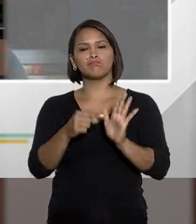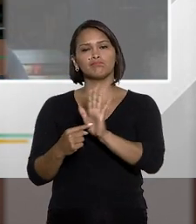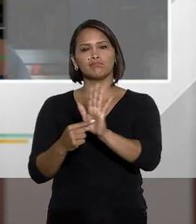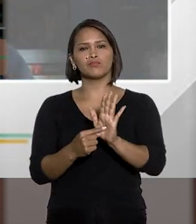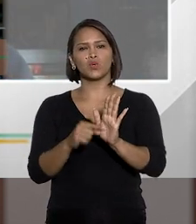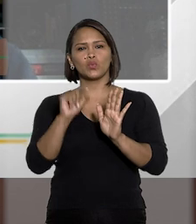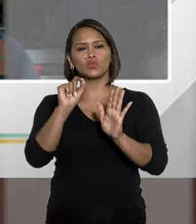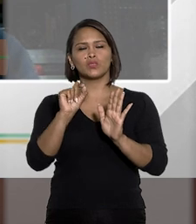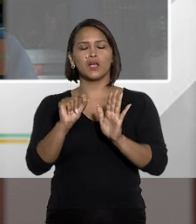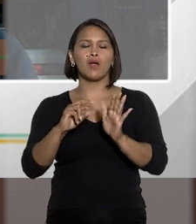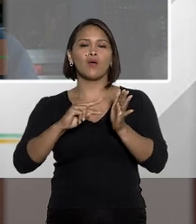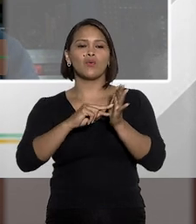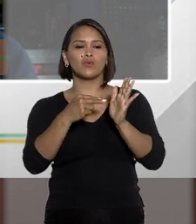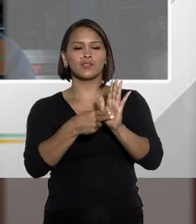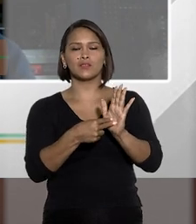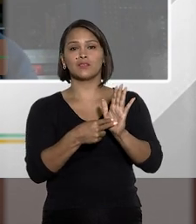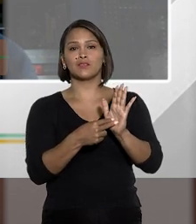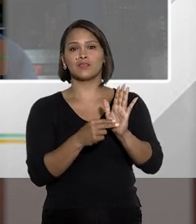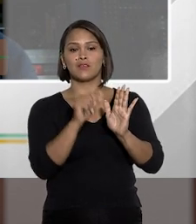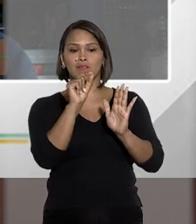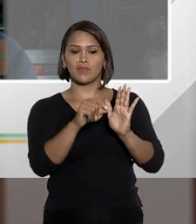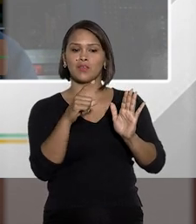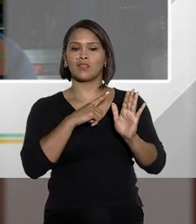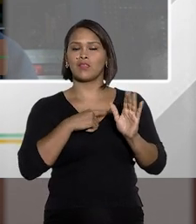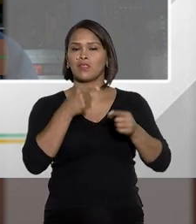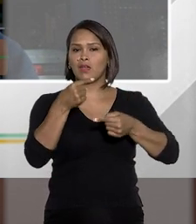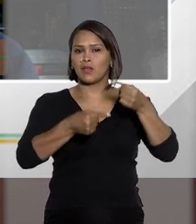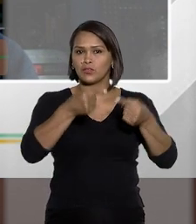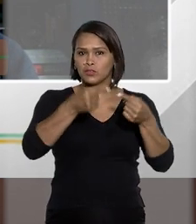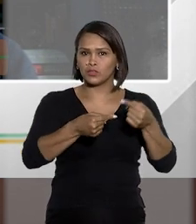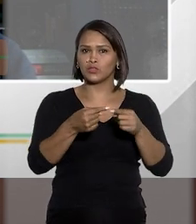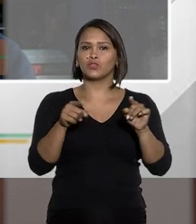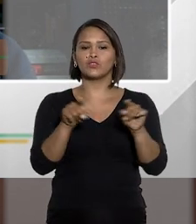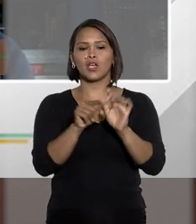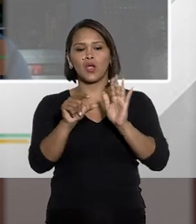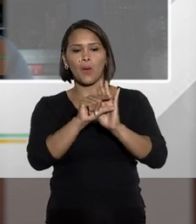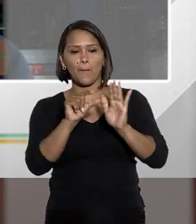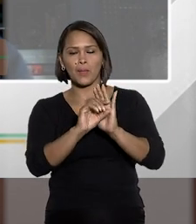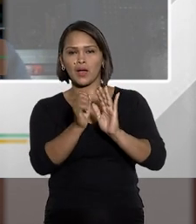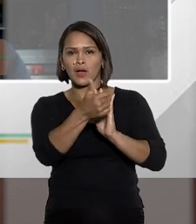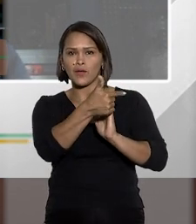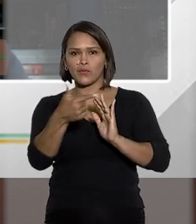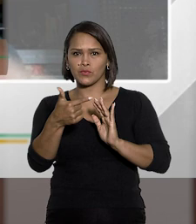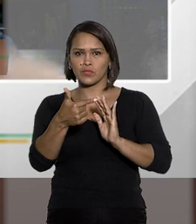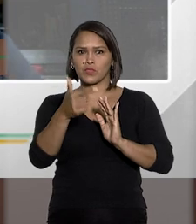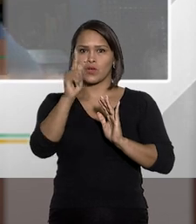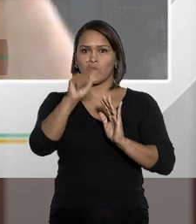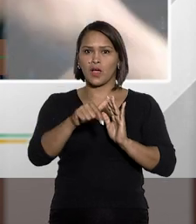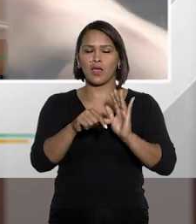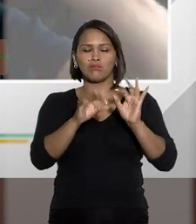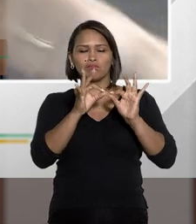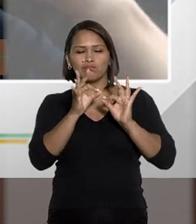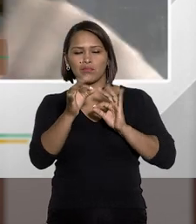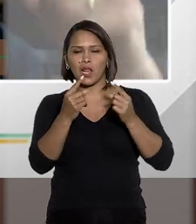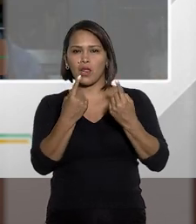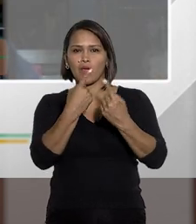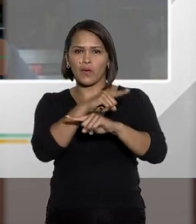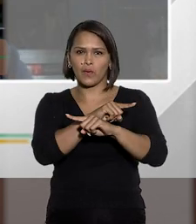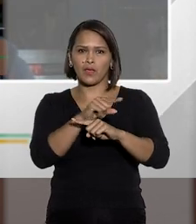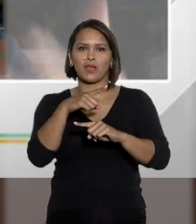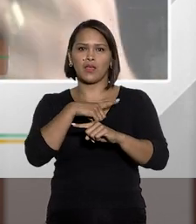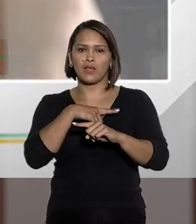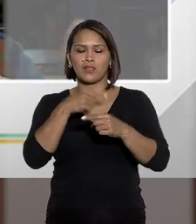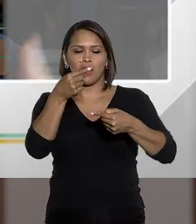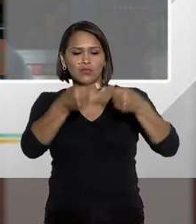aqui trazer o que já está sendo discutido e o parágrafo 2º, aí numa linha